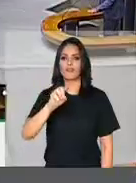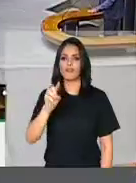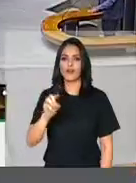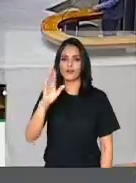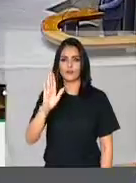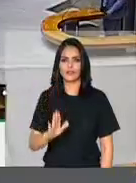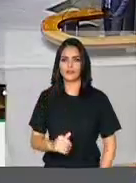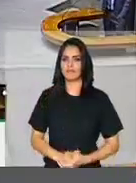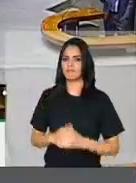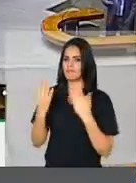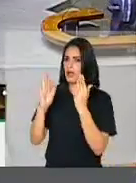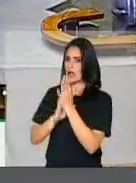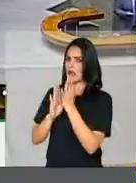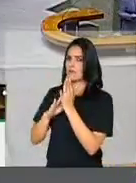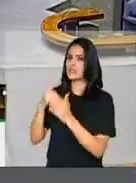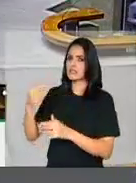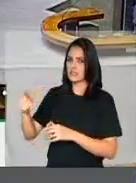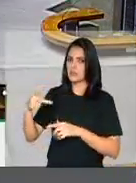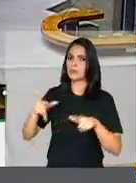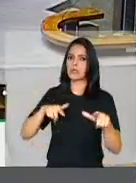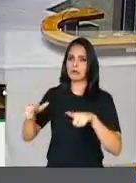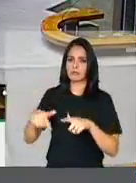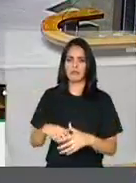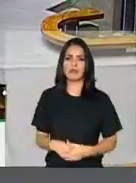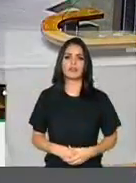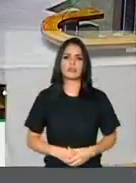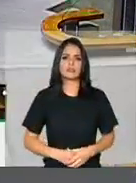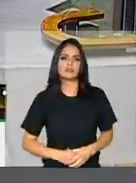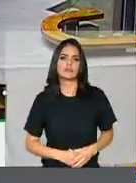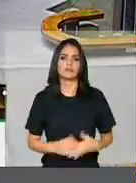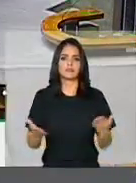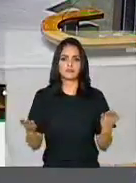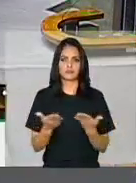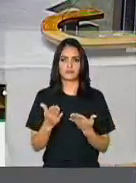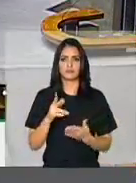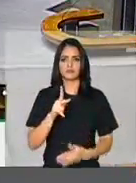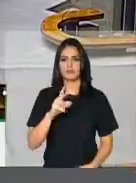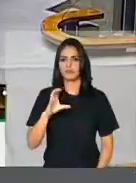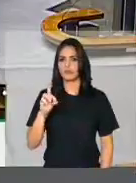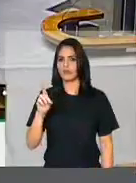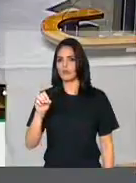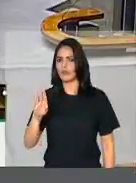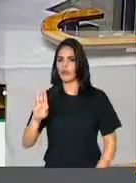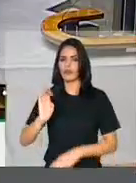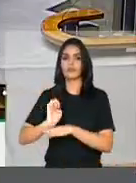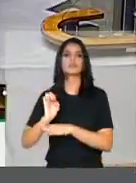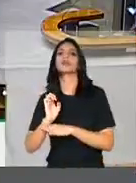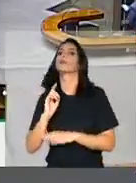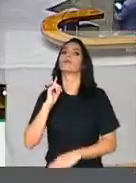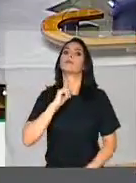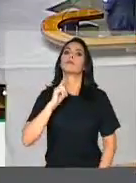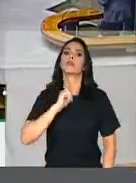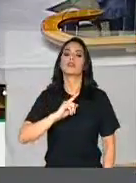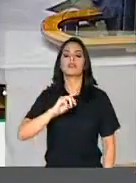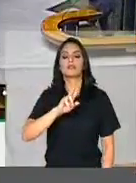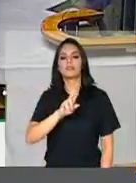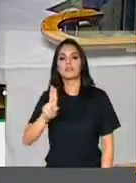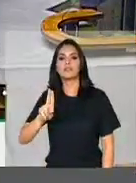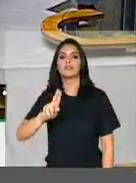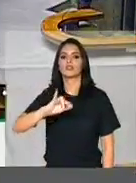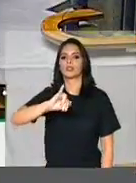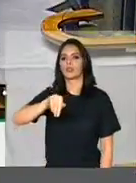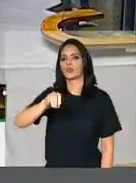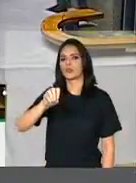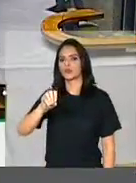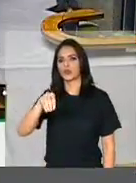Augusto, parabéns pelo trabalho de vossa excelência. Concedo a palavra pelo PCdoB de Minas Gerais, deputada João Moraes e depois